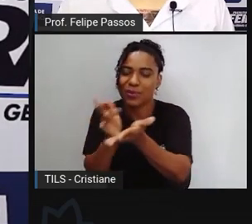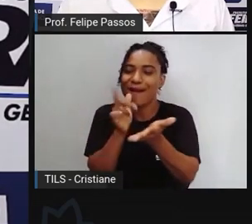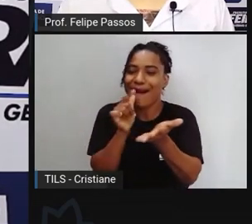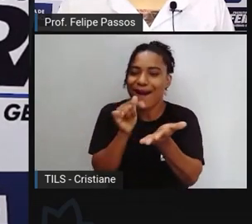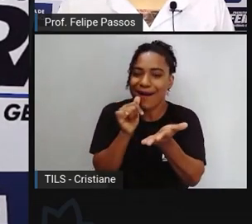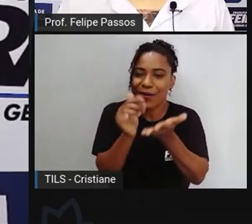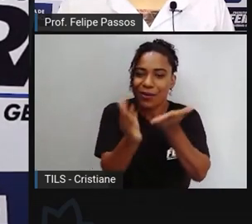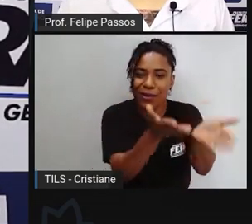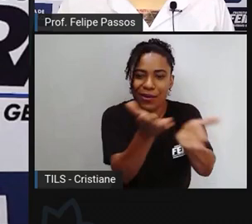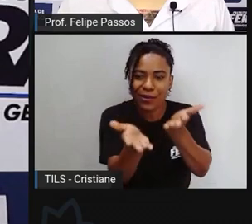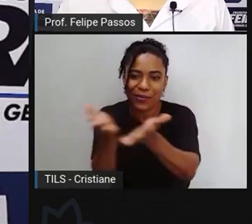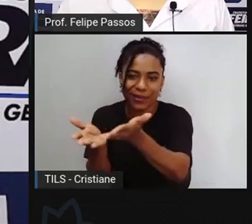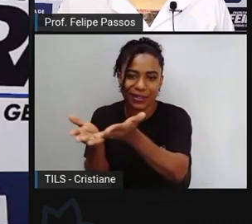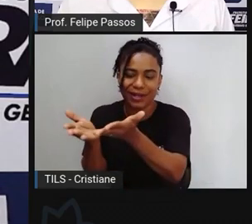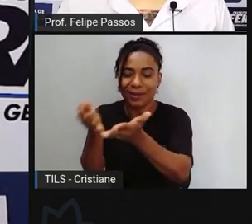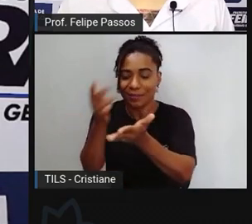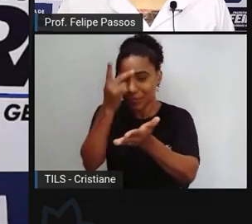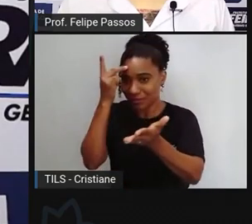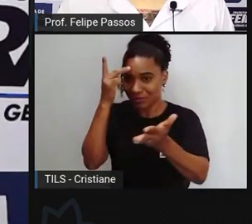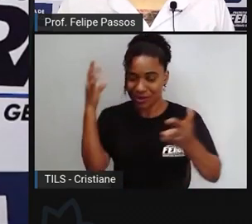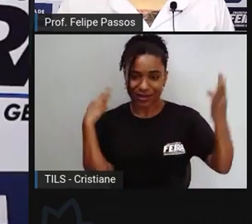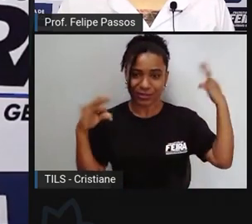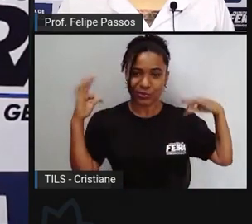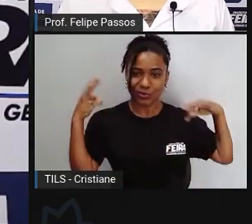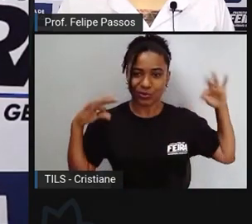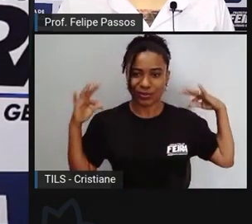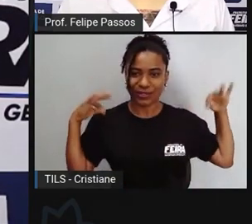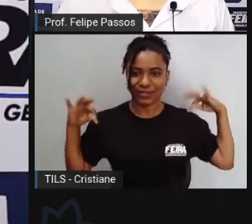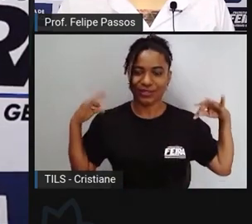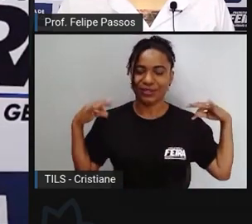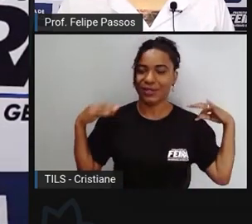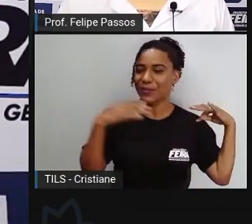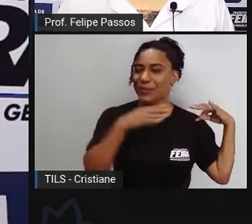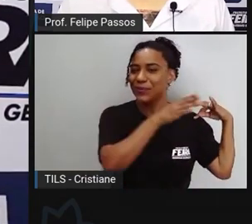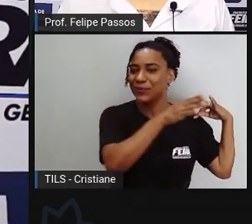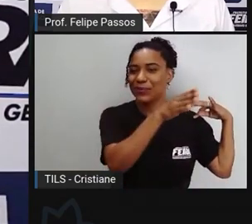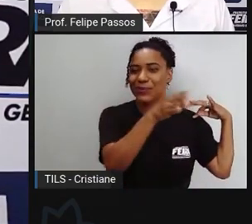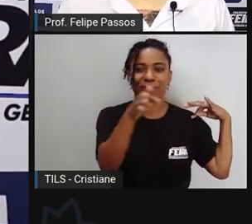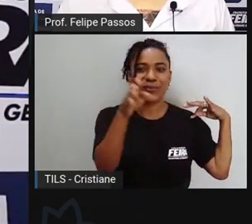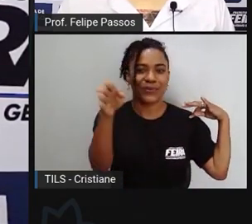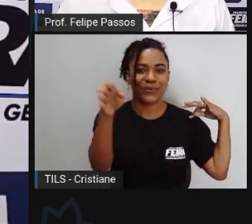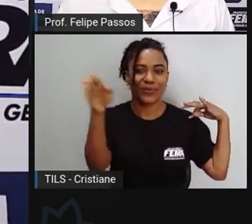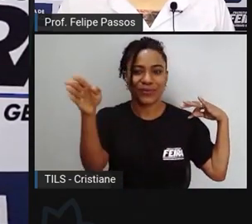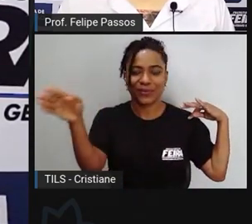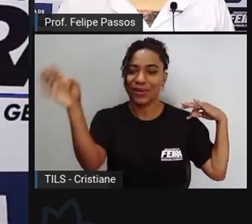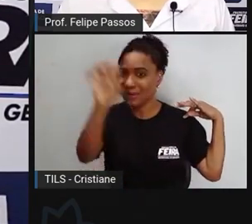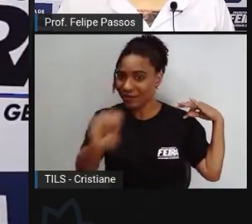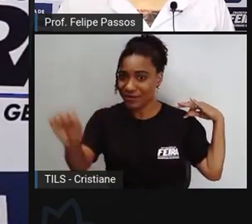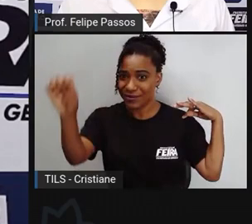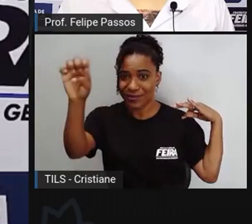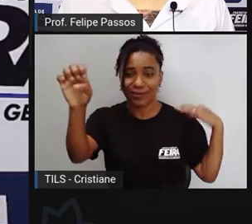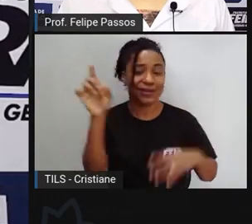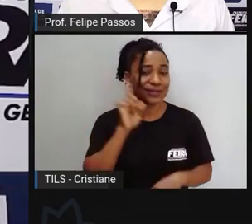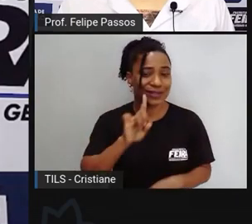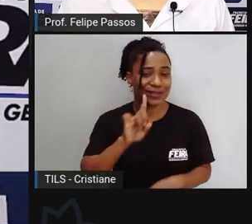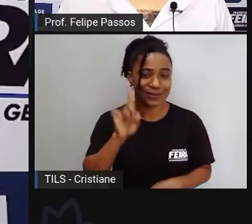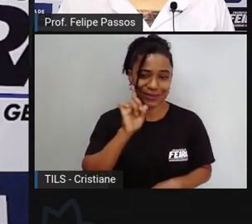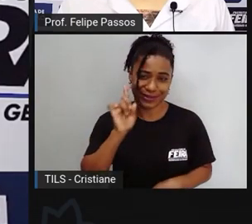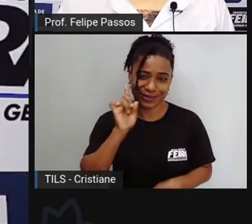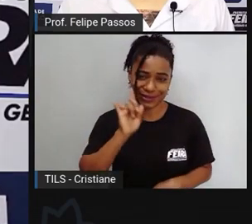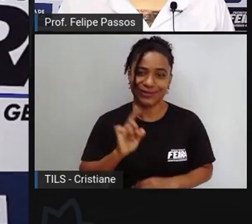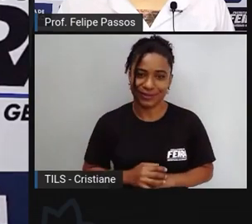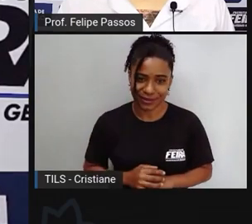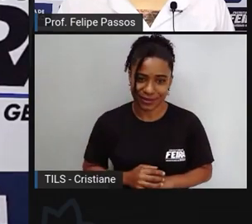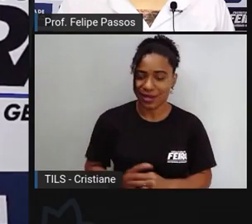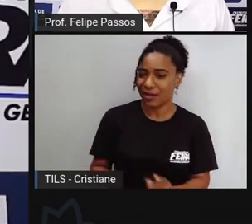o turista até a Europa até os Estados Unidos porque eles são mais